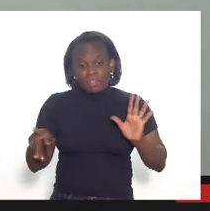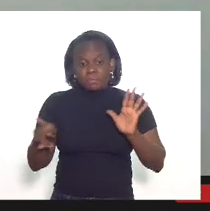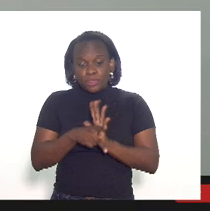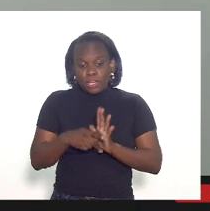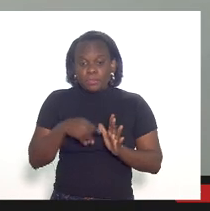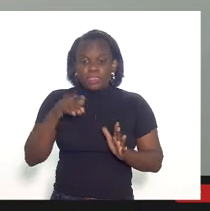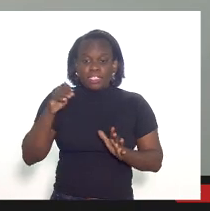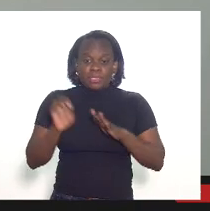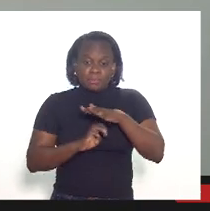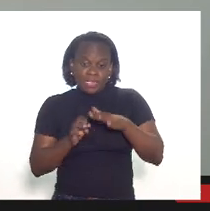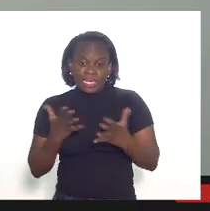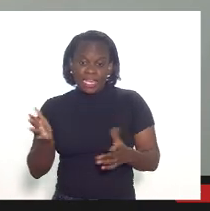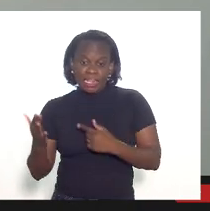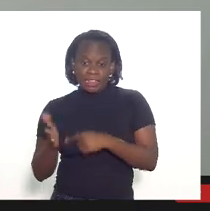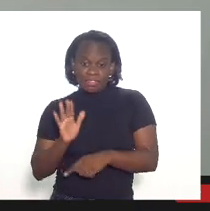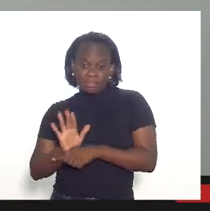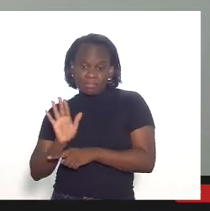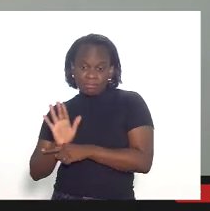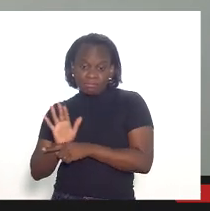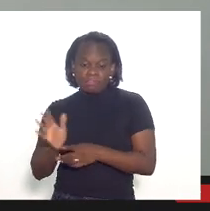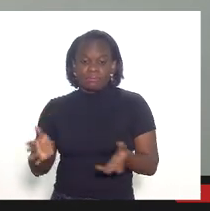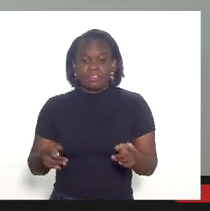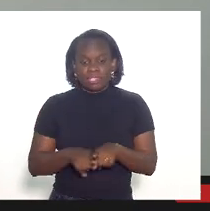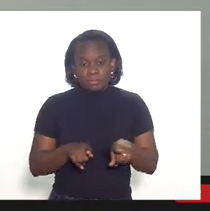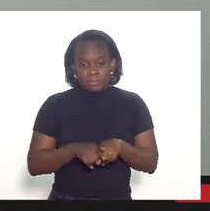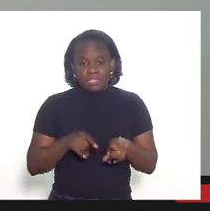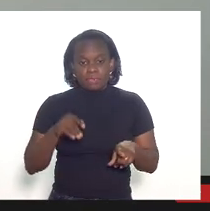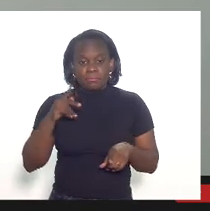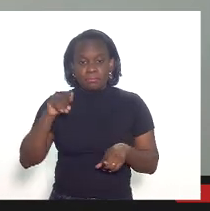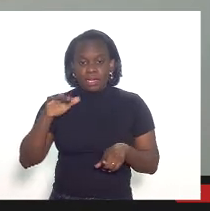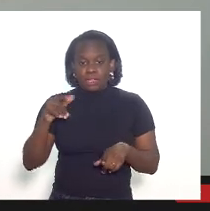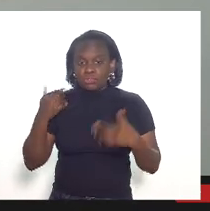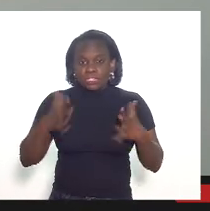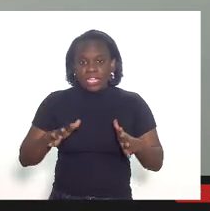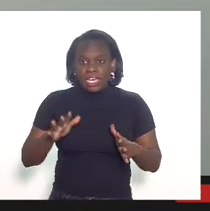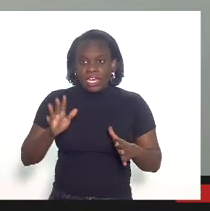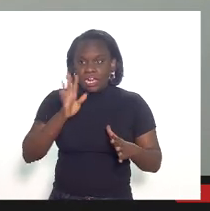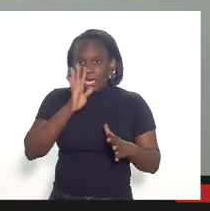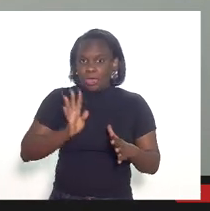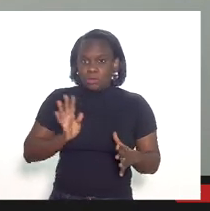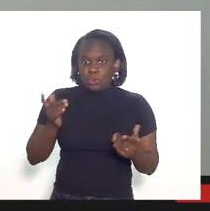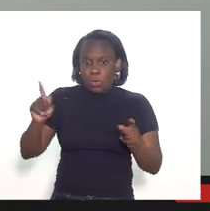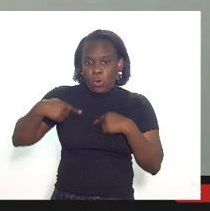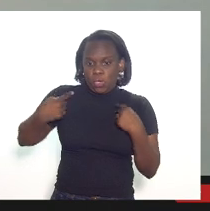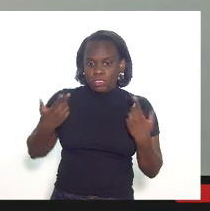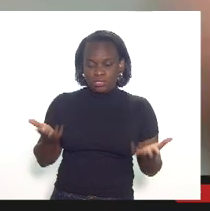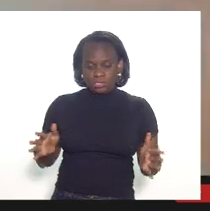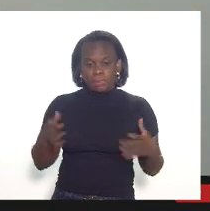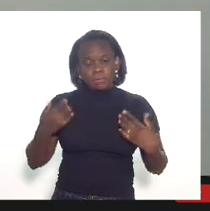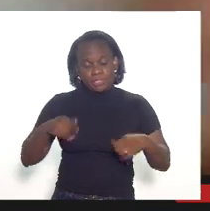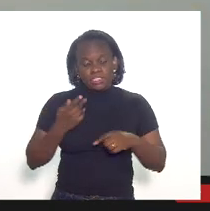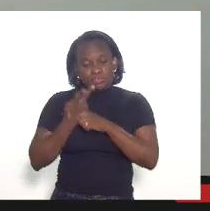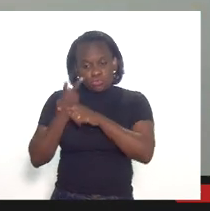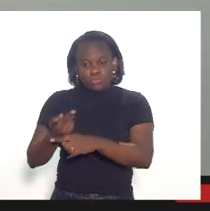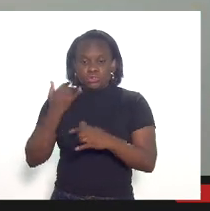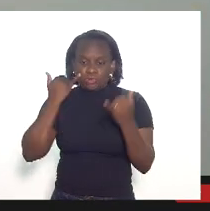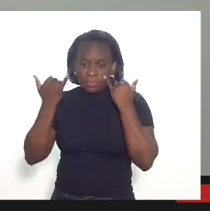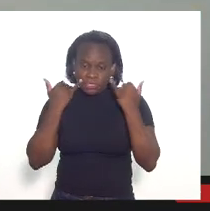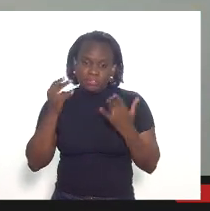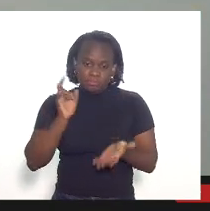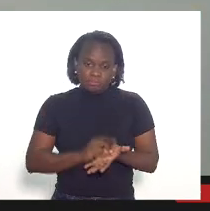defesa das empresas também como o próprio doutor Paulo falou não fazer prova contra si mesmo mas nós precisamos ir atrás da informação esse é um fato